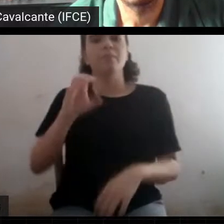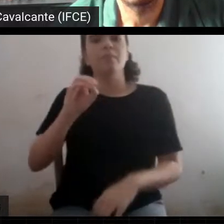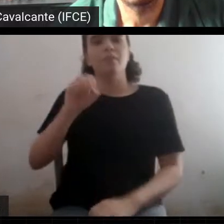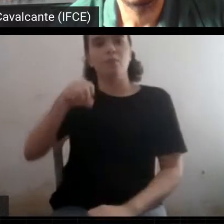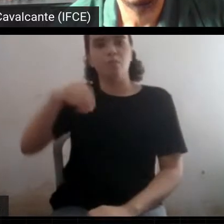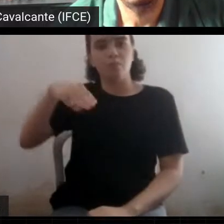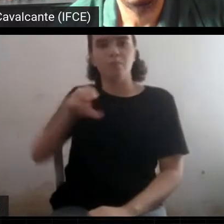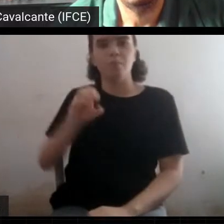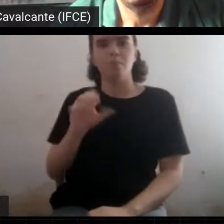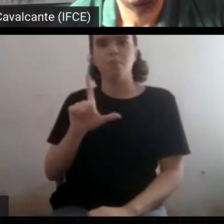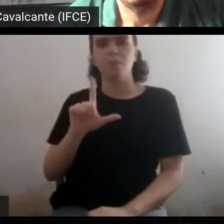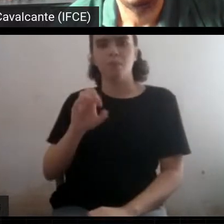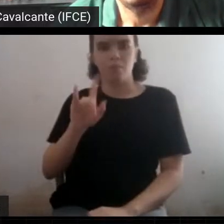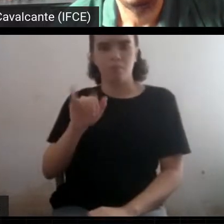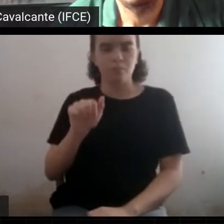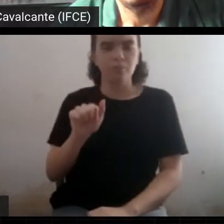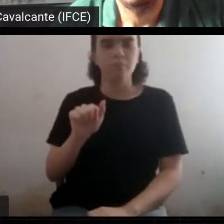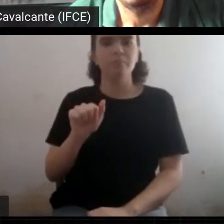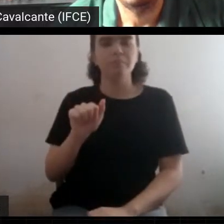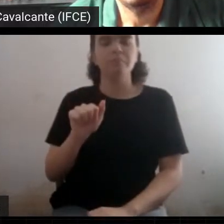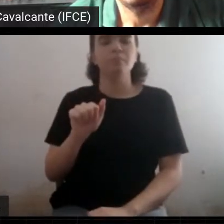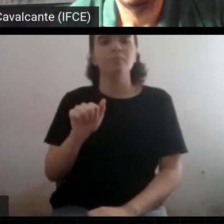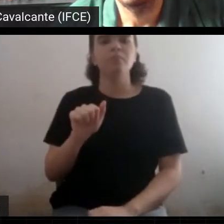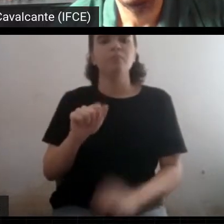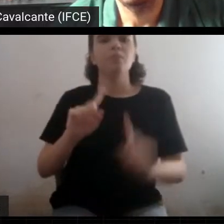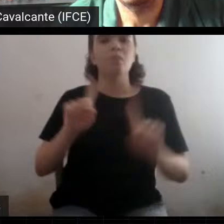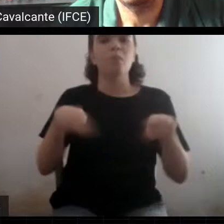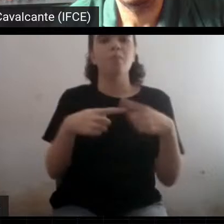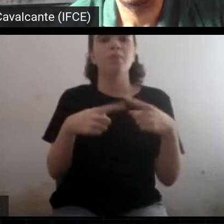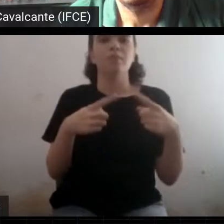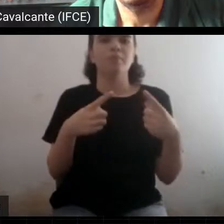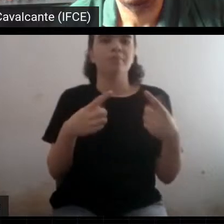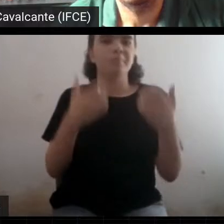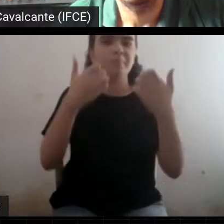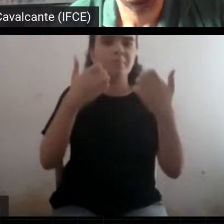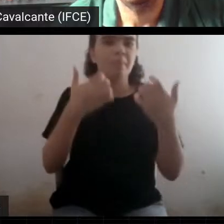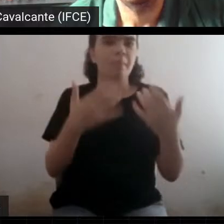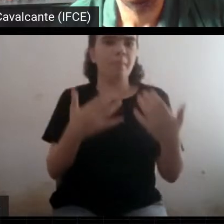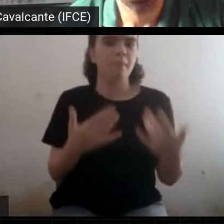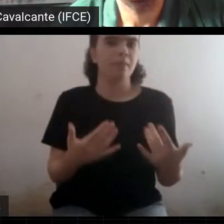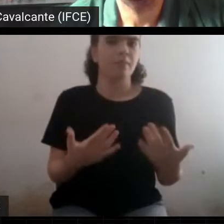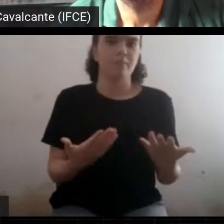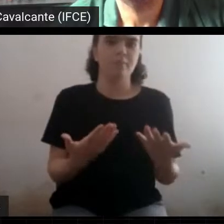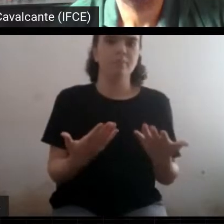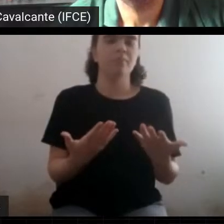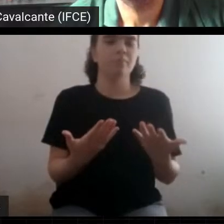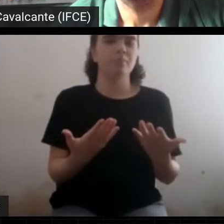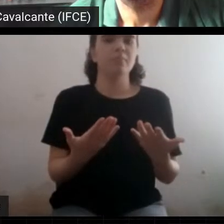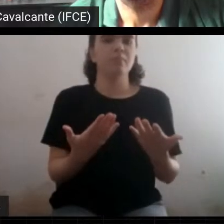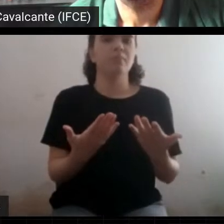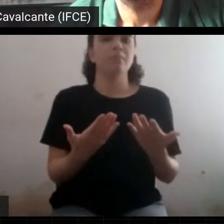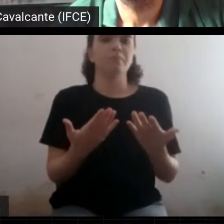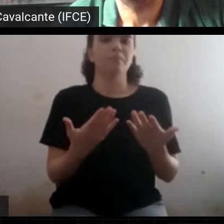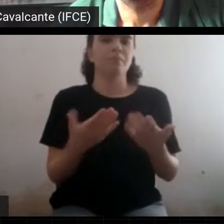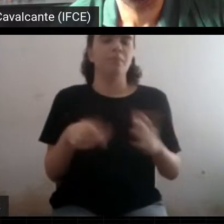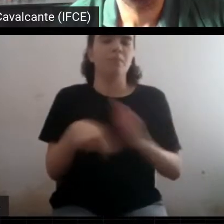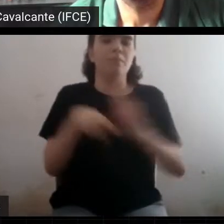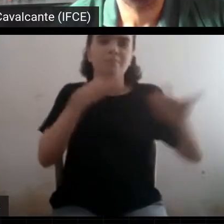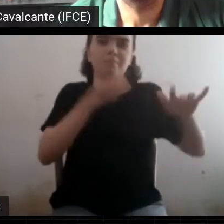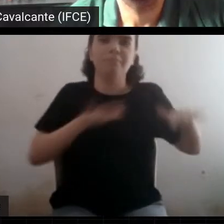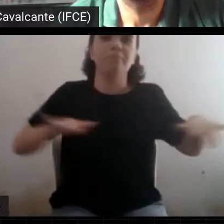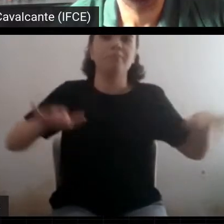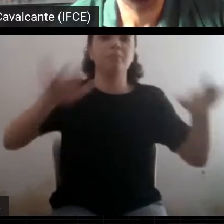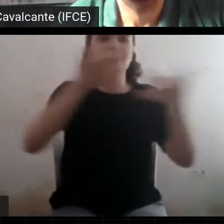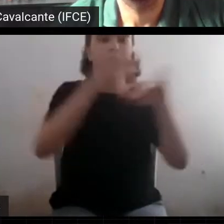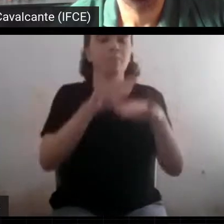cosmologia é o universo, a descrição do universo que nós temos, hoje em dia, é baseada integralmente na física. Mas é